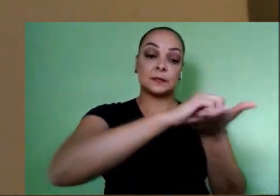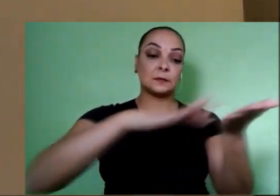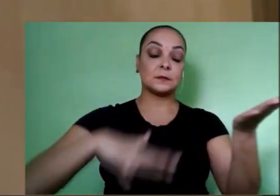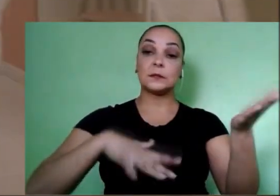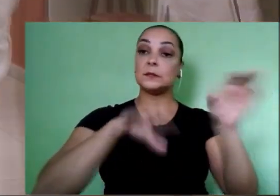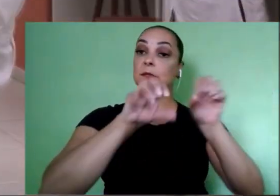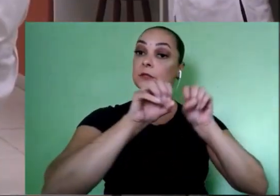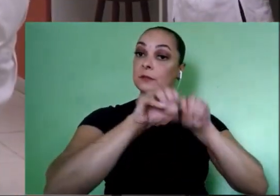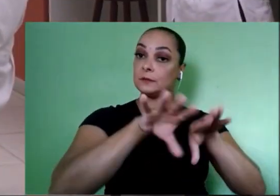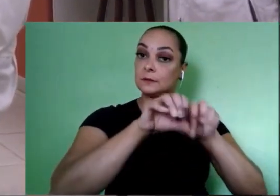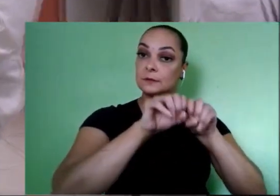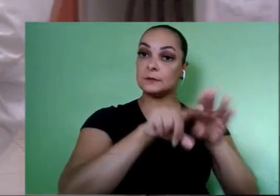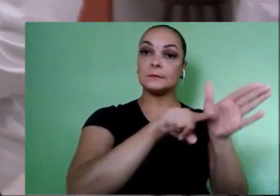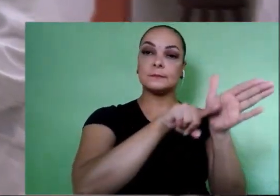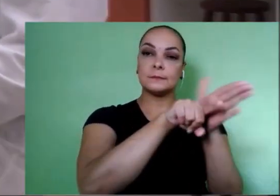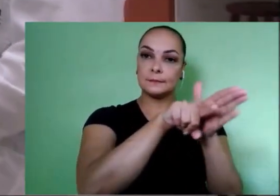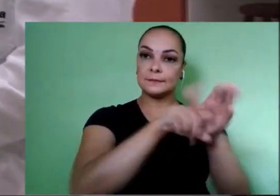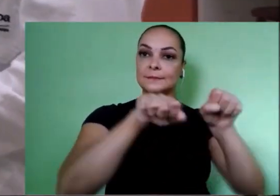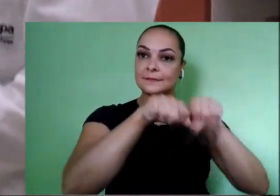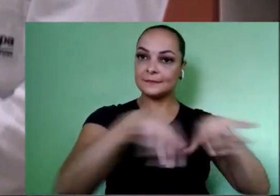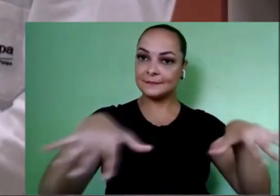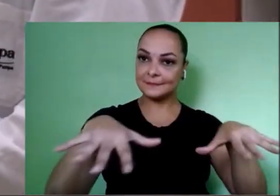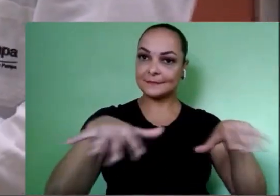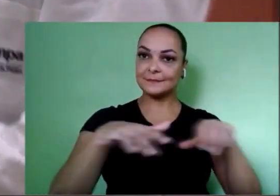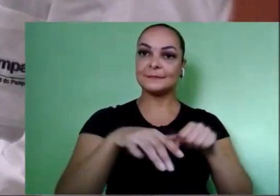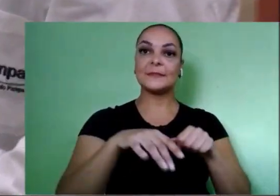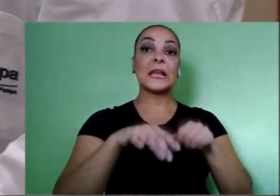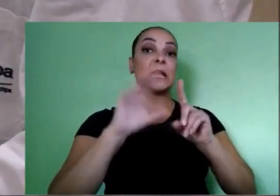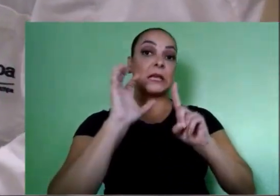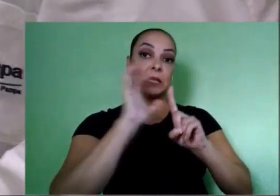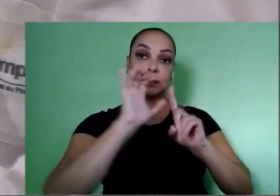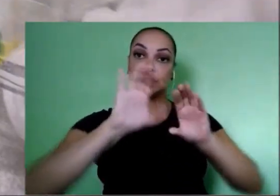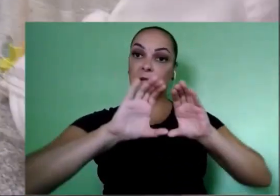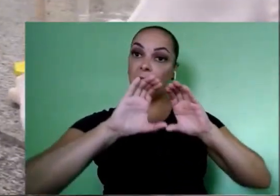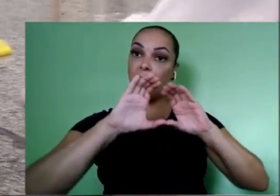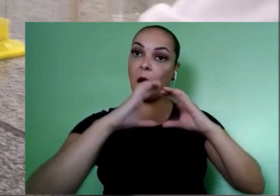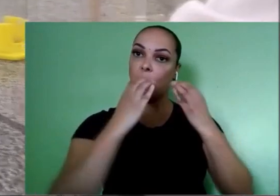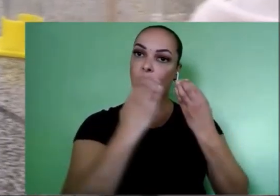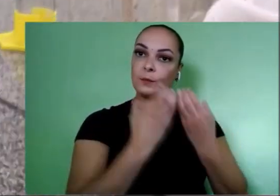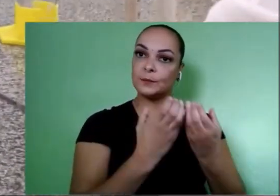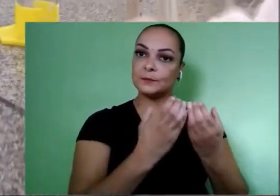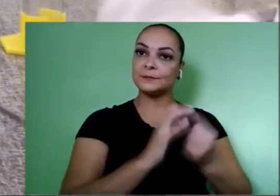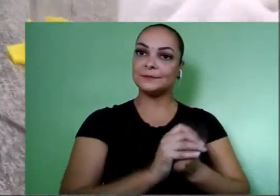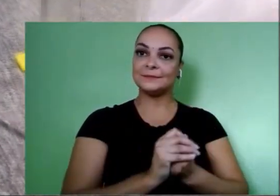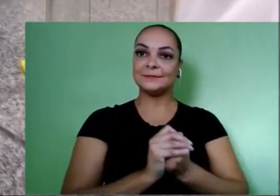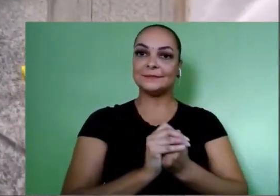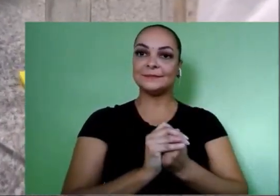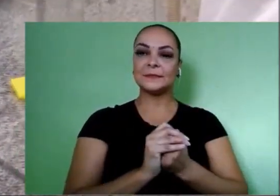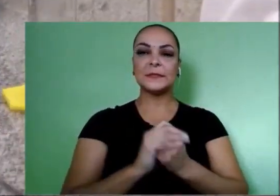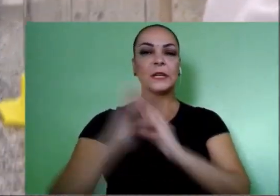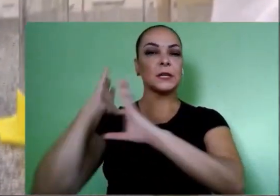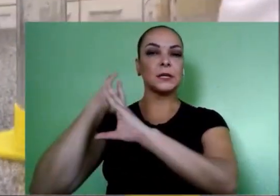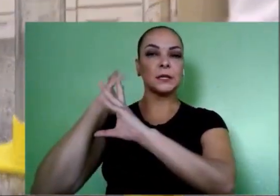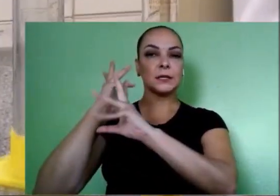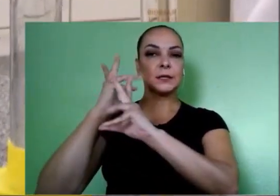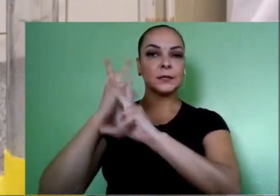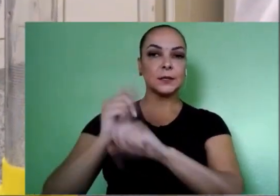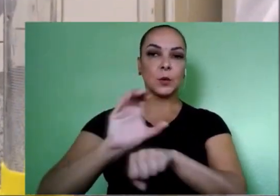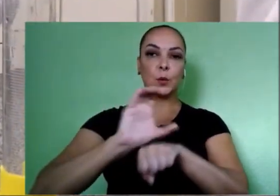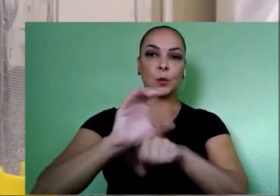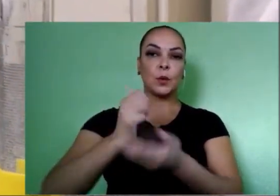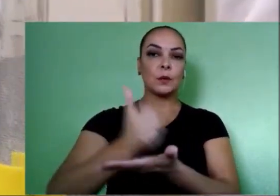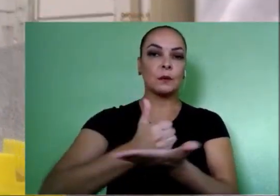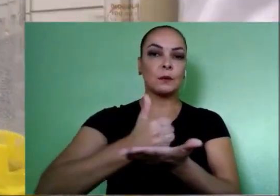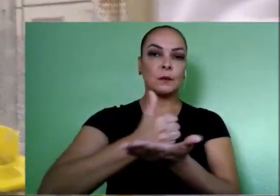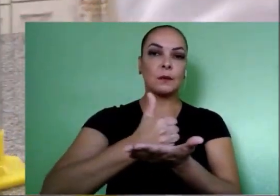através das atividades de ensino, pesquisa e extensão, em atendimento às demandas da comunidade. Nos últimos